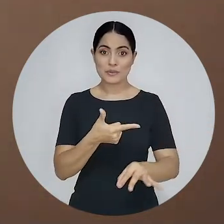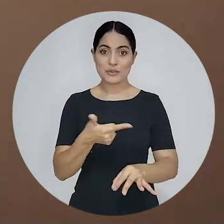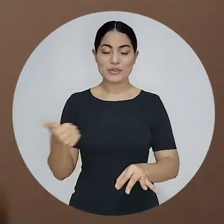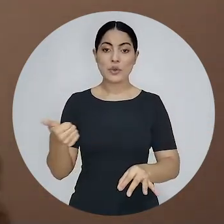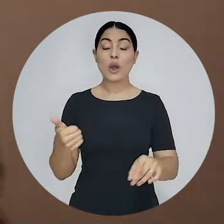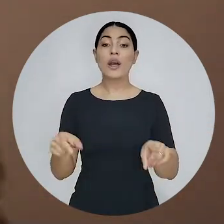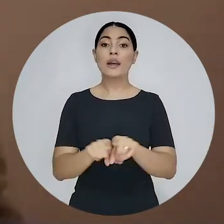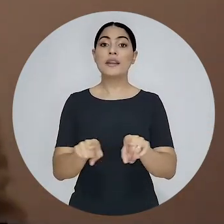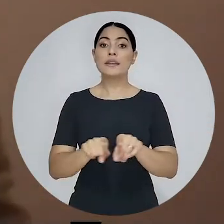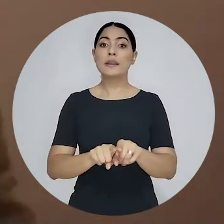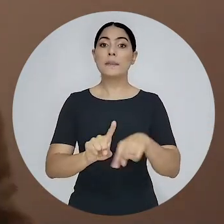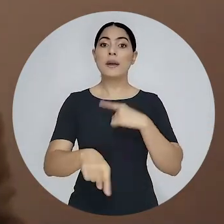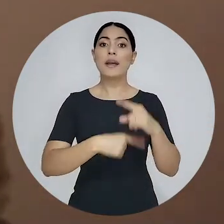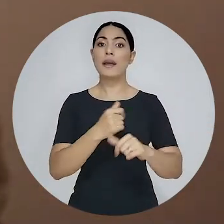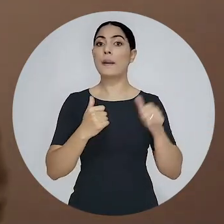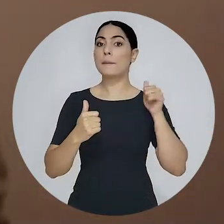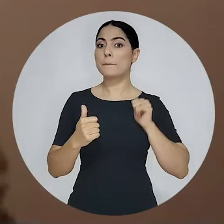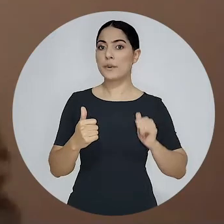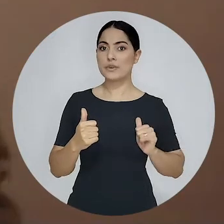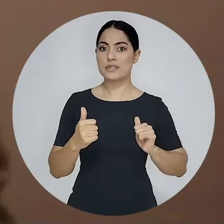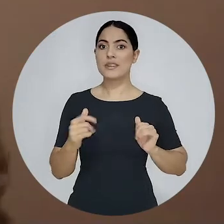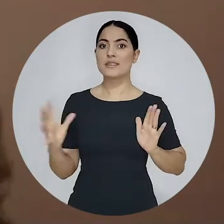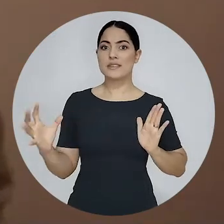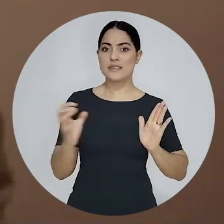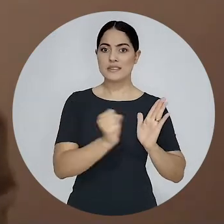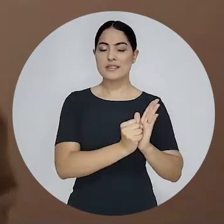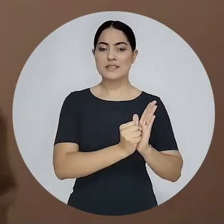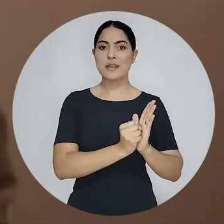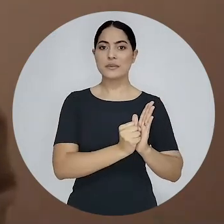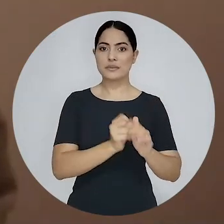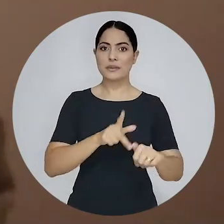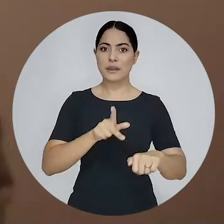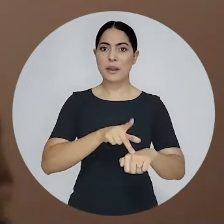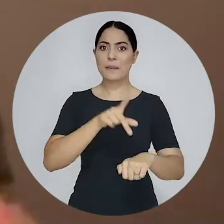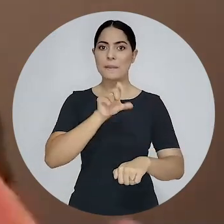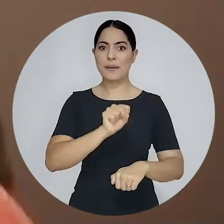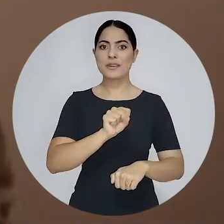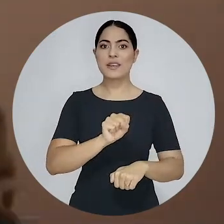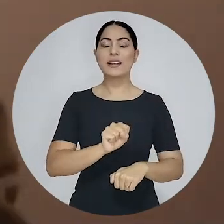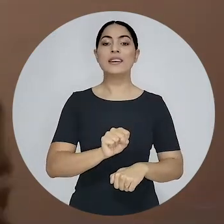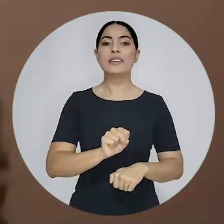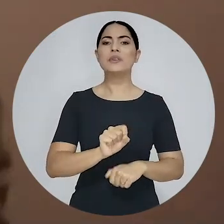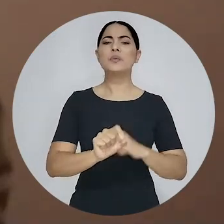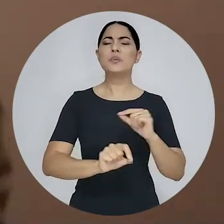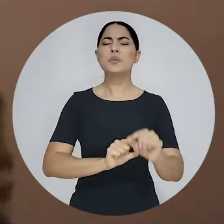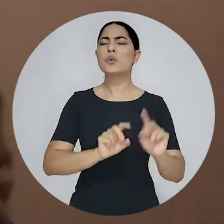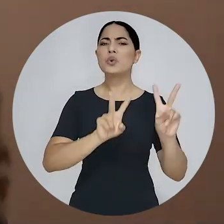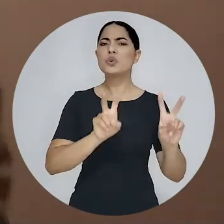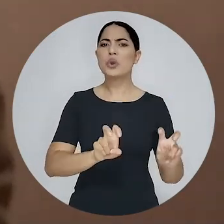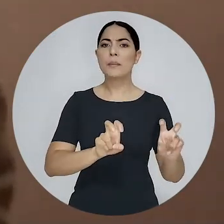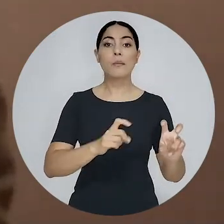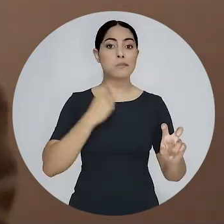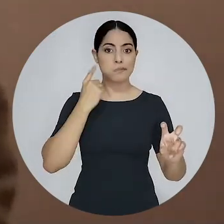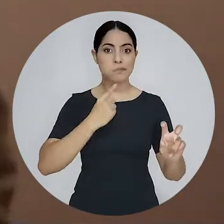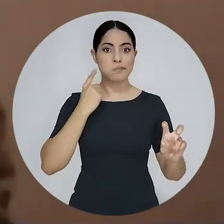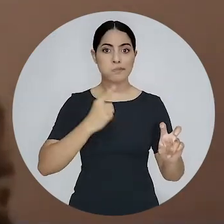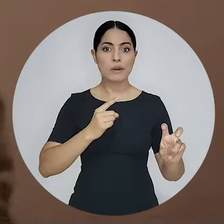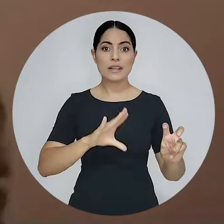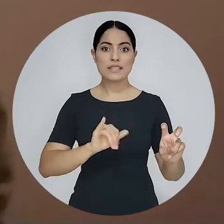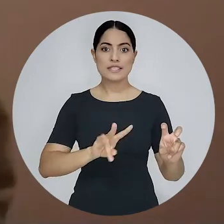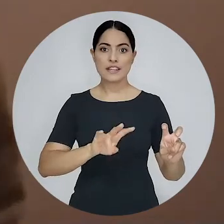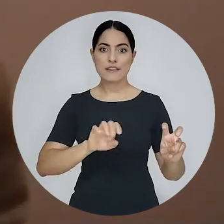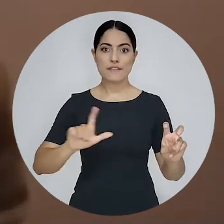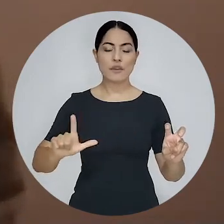e a abertura das inscrições para o processo seletivo de bolsistas para o curso de pós-graduação Lato Senso em